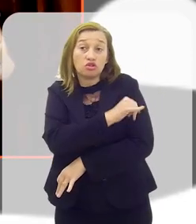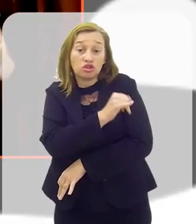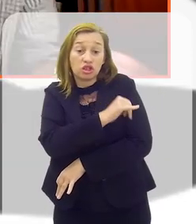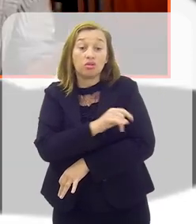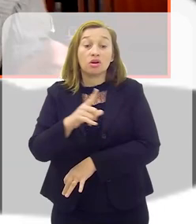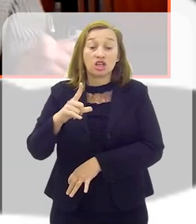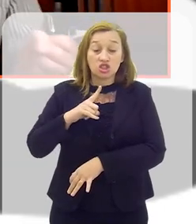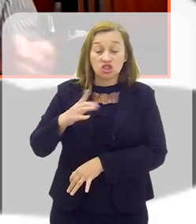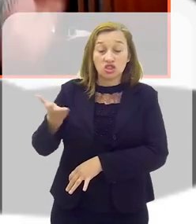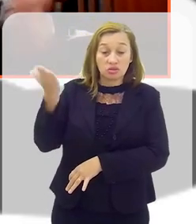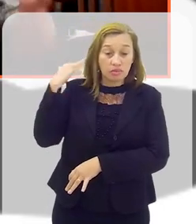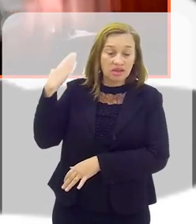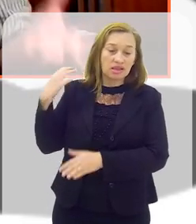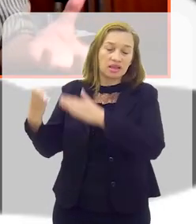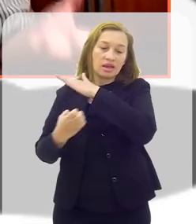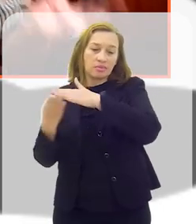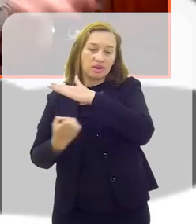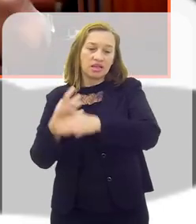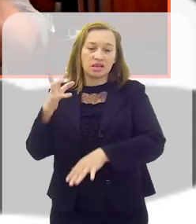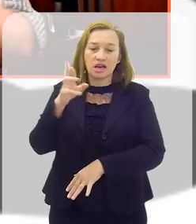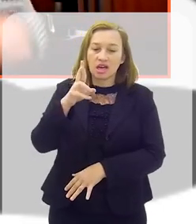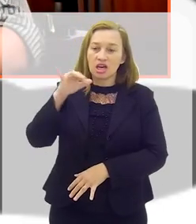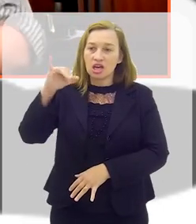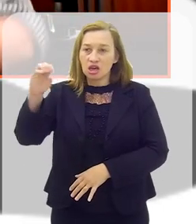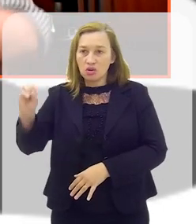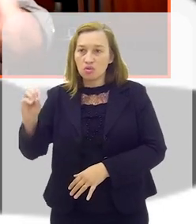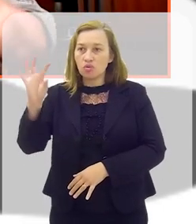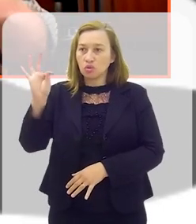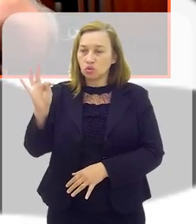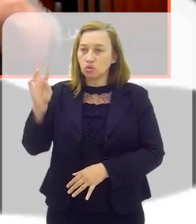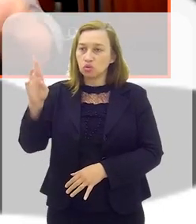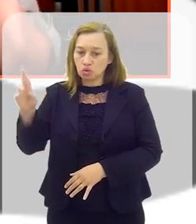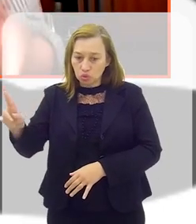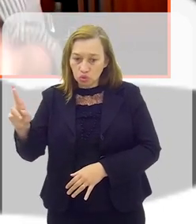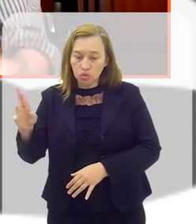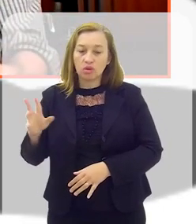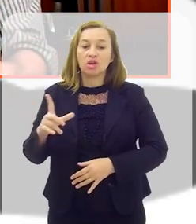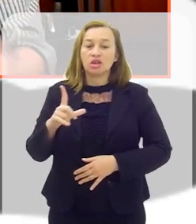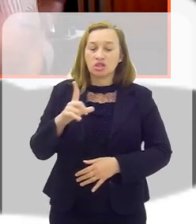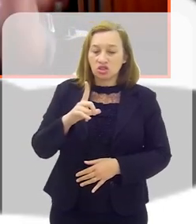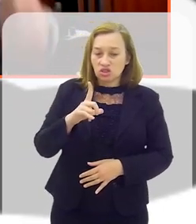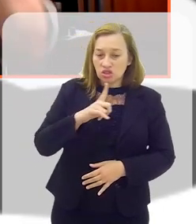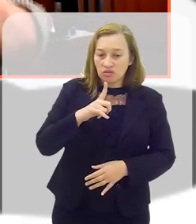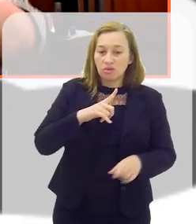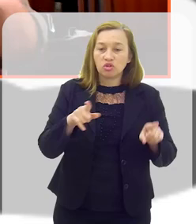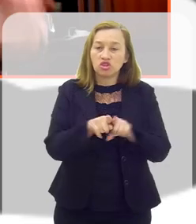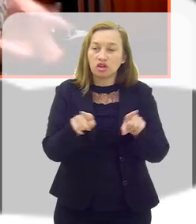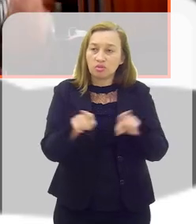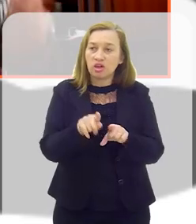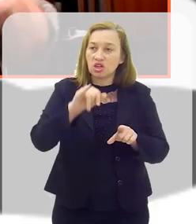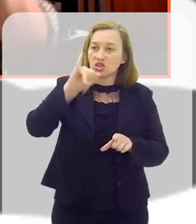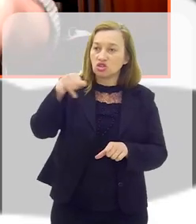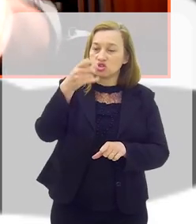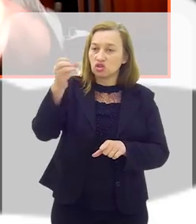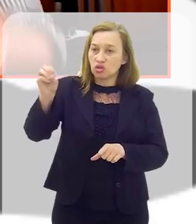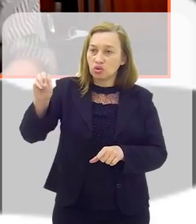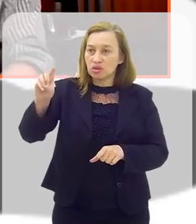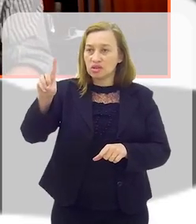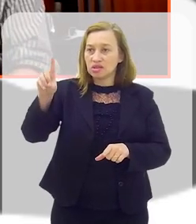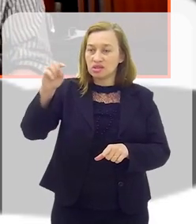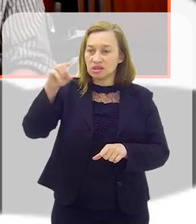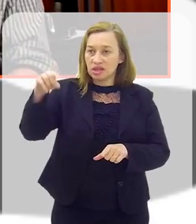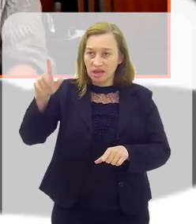Alfredo Laufer. E nós tivemos um grande aliado, que foi o José Eduardo Guimbe, que na época presidia a